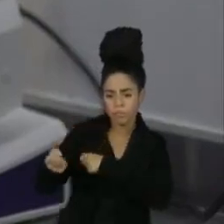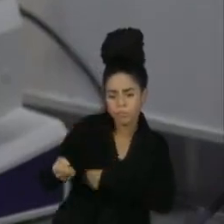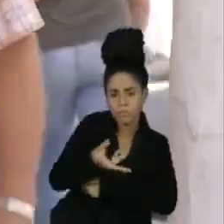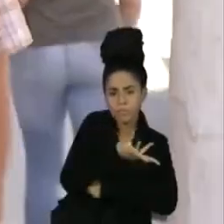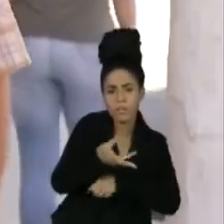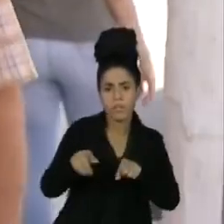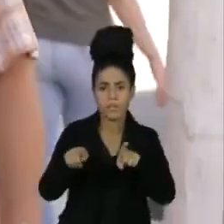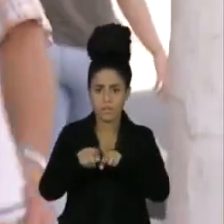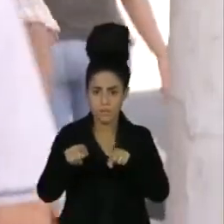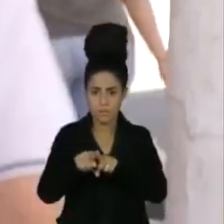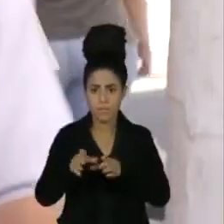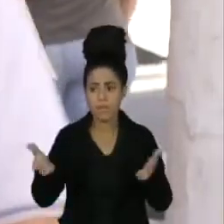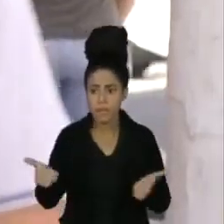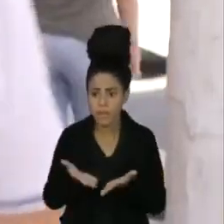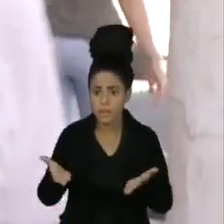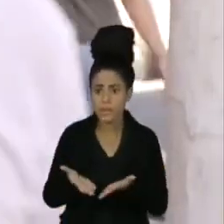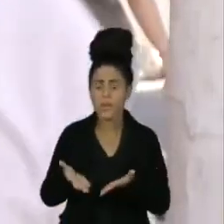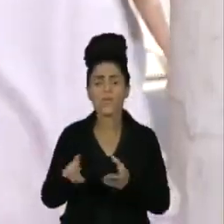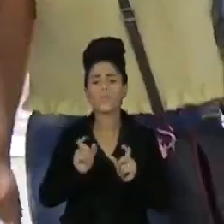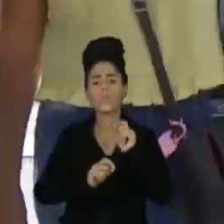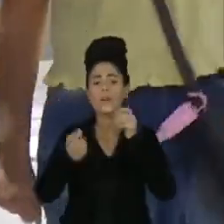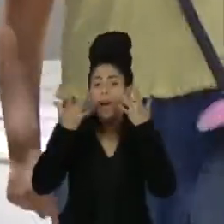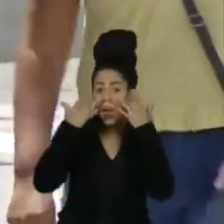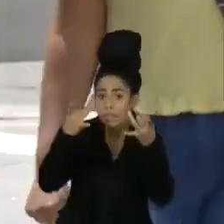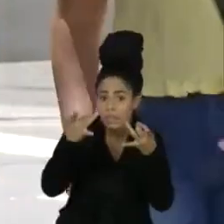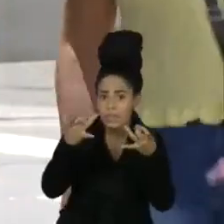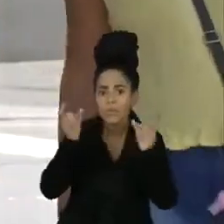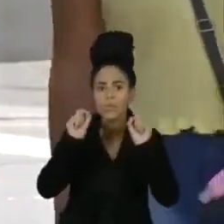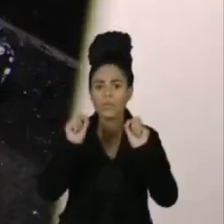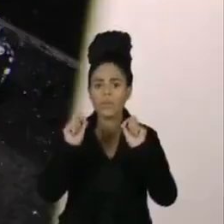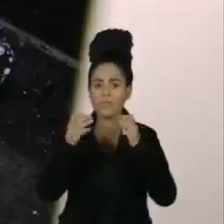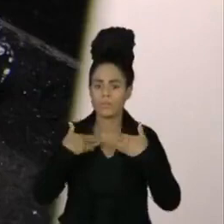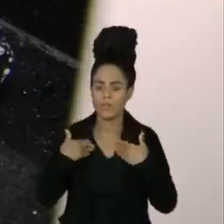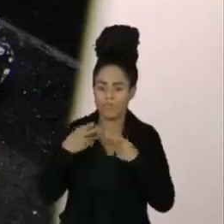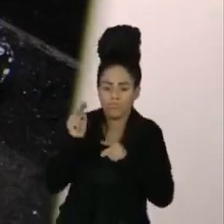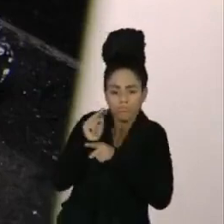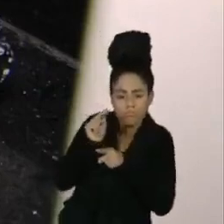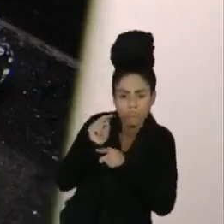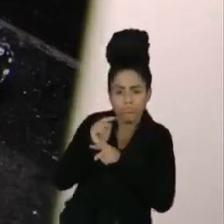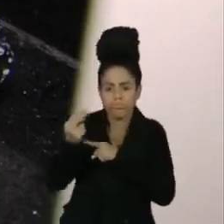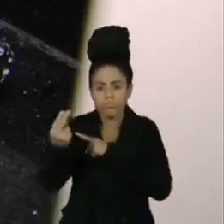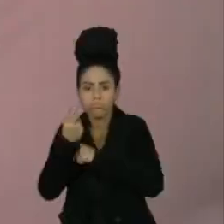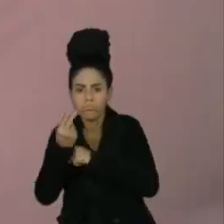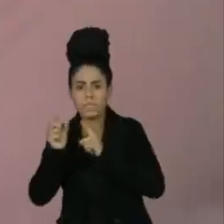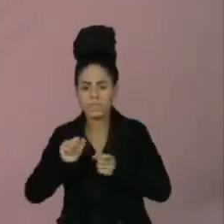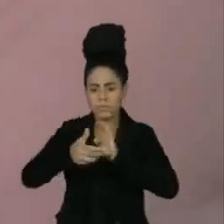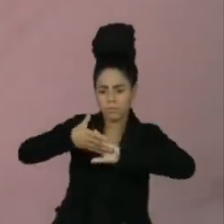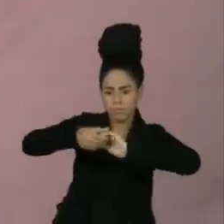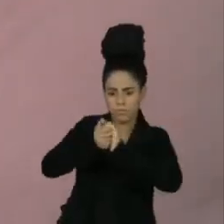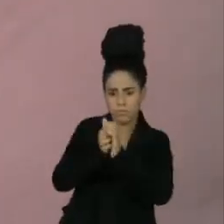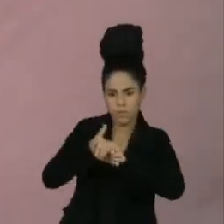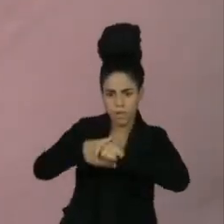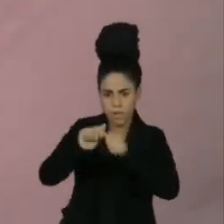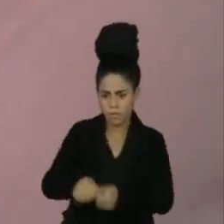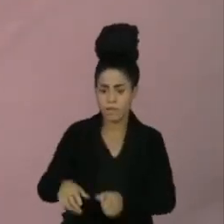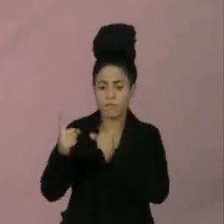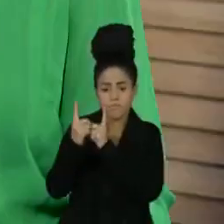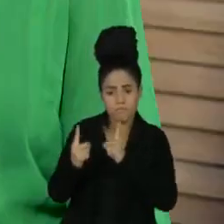sublinhagens. A nota termina reforçando a importância das medidas de proteção, como lavar as mãos, manter distância e tomar a vacina.